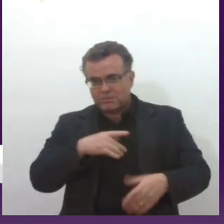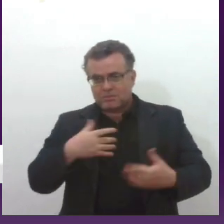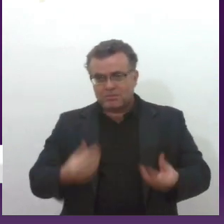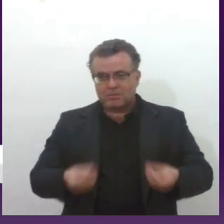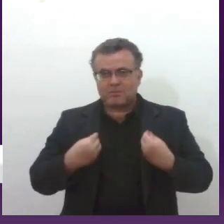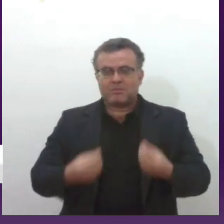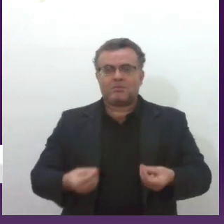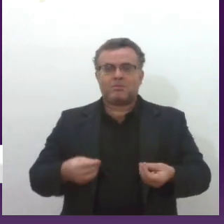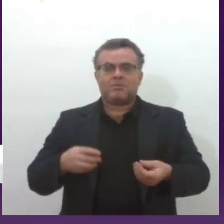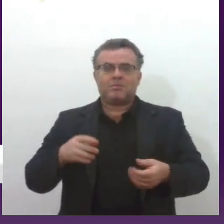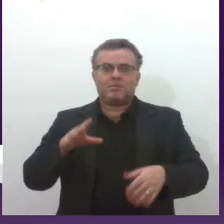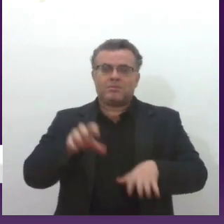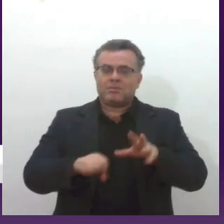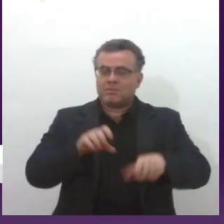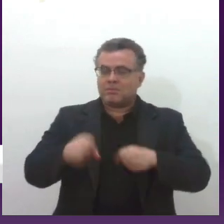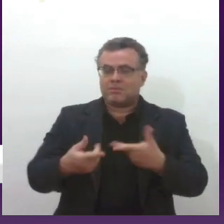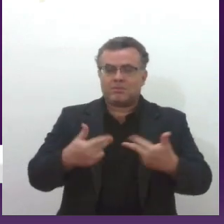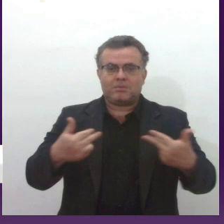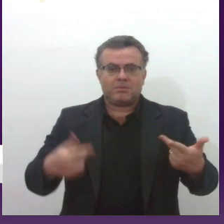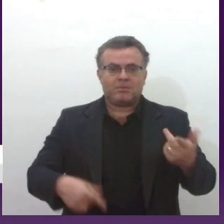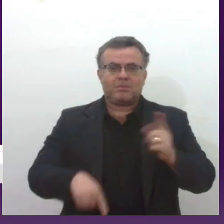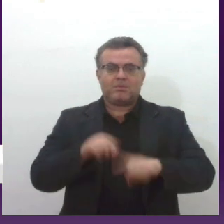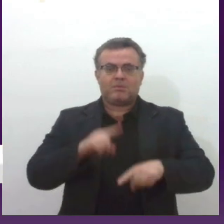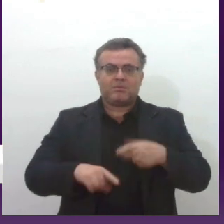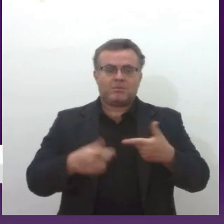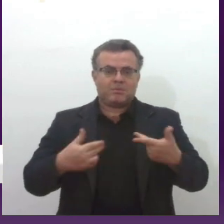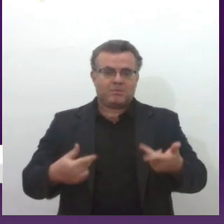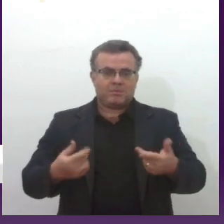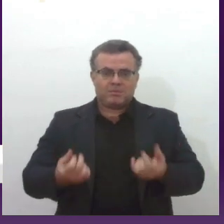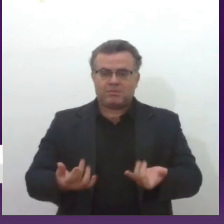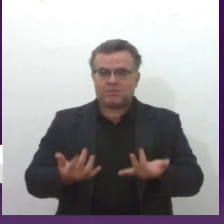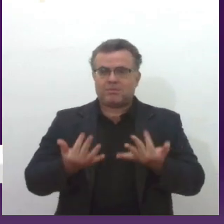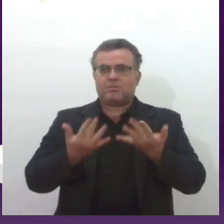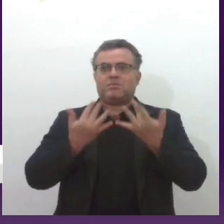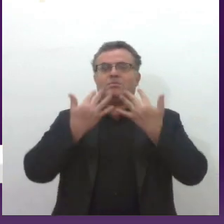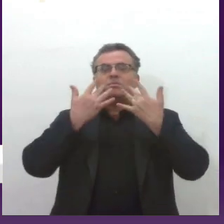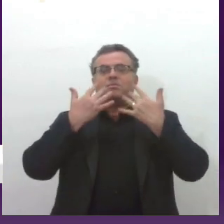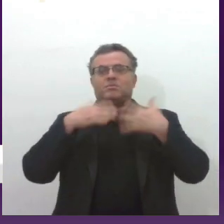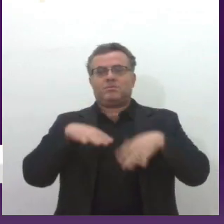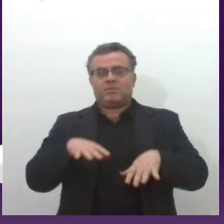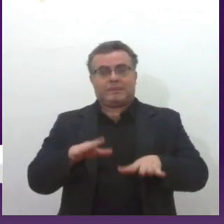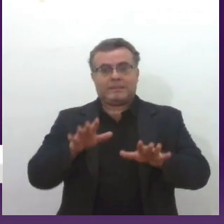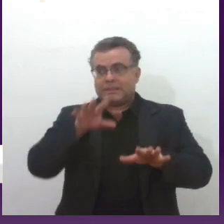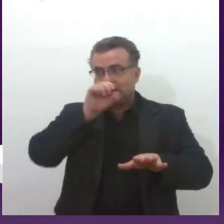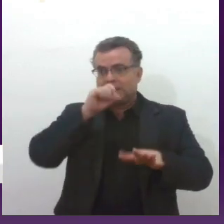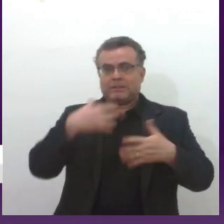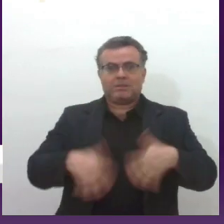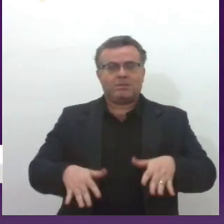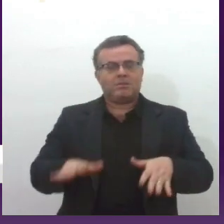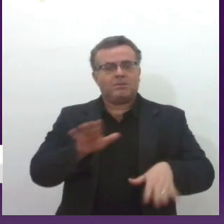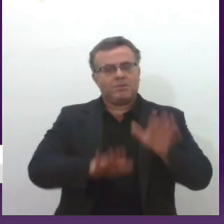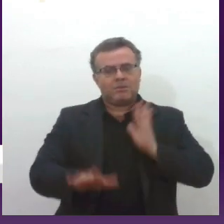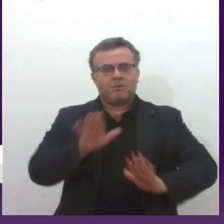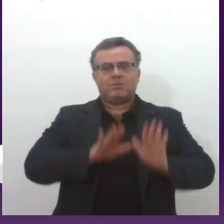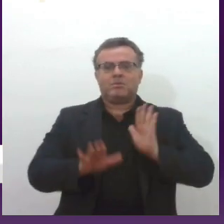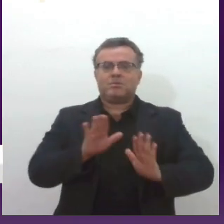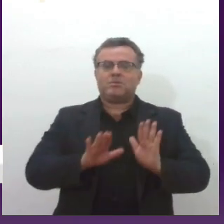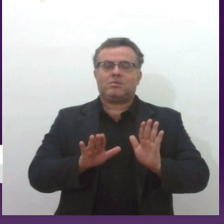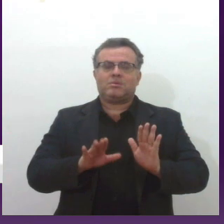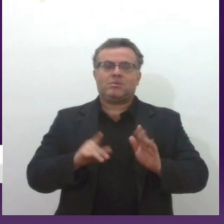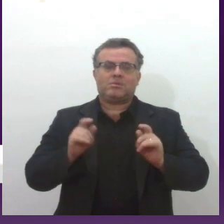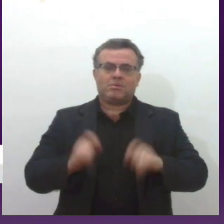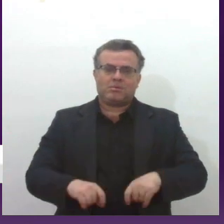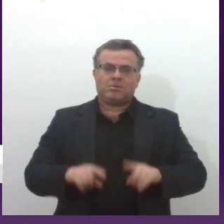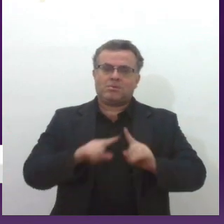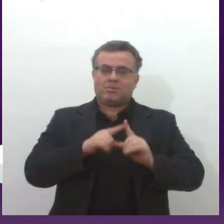químicos, produtos tóxicos, como a fumaça no incêndio, então hoje a gente consegue garantir, além dos seis meses de maternidade,